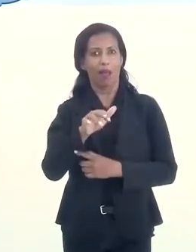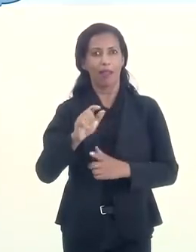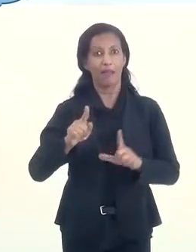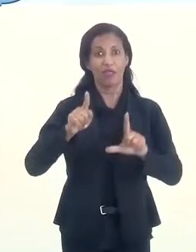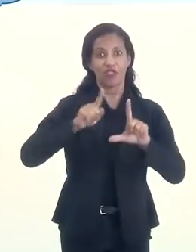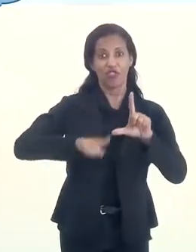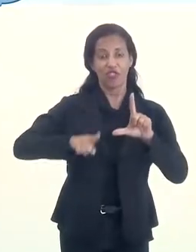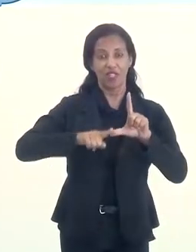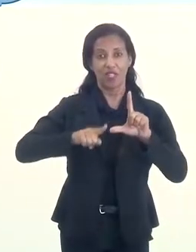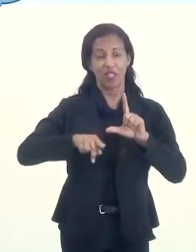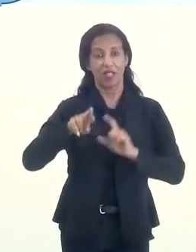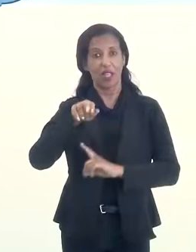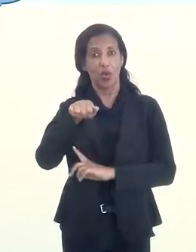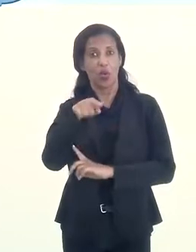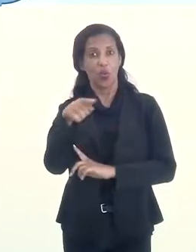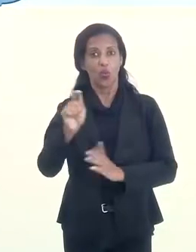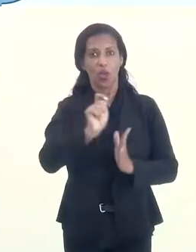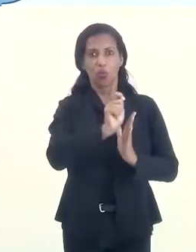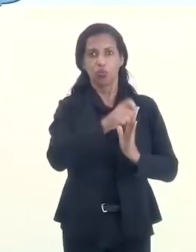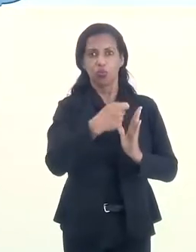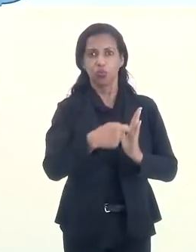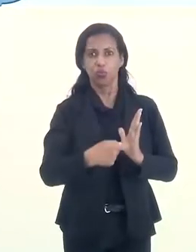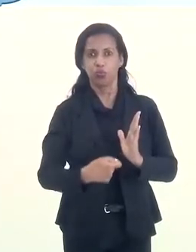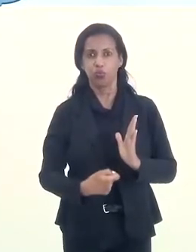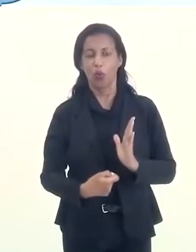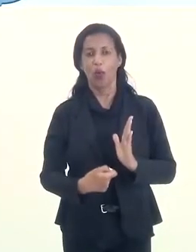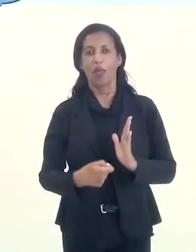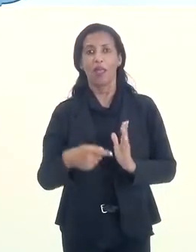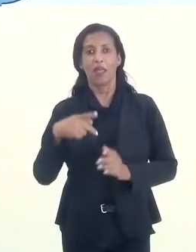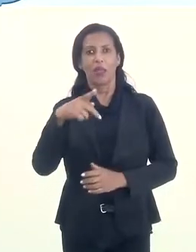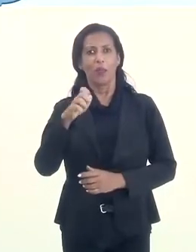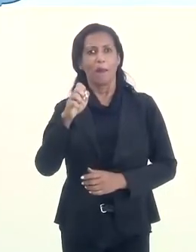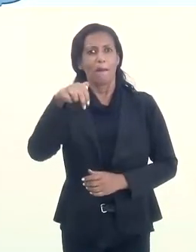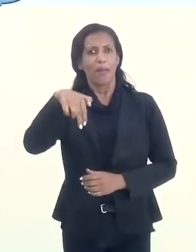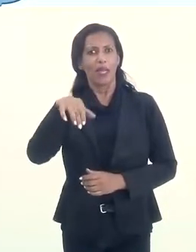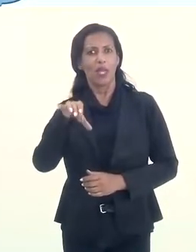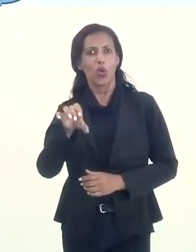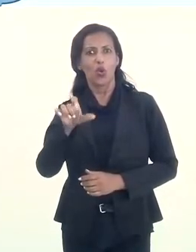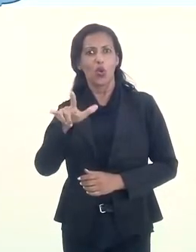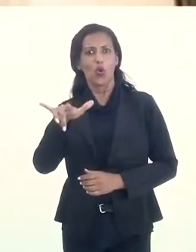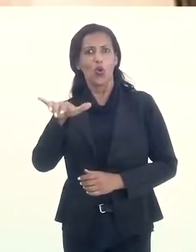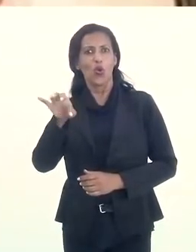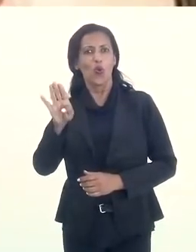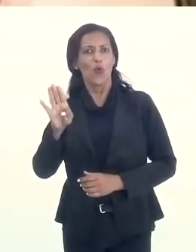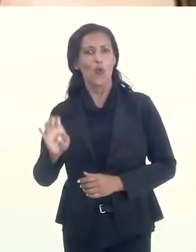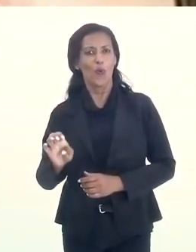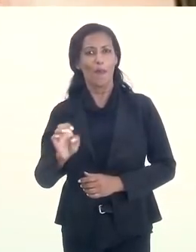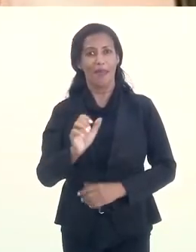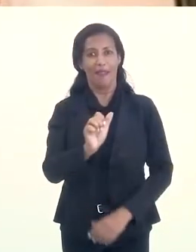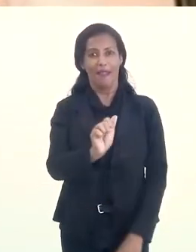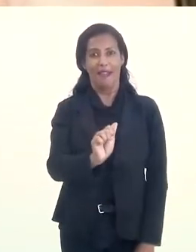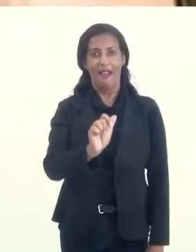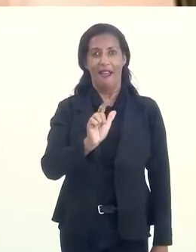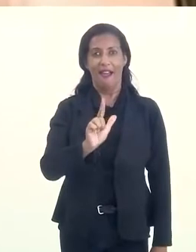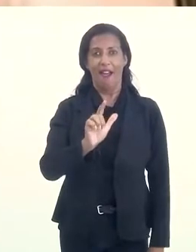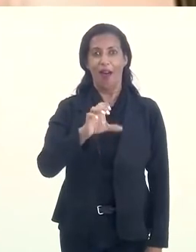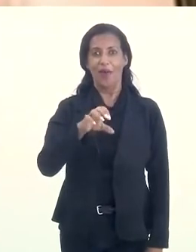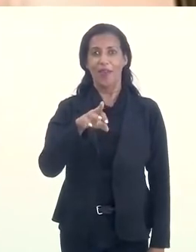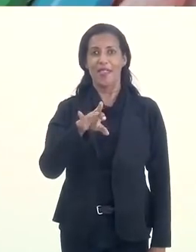Carioca de Letras, da União Brasileira de Escritores e do Pen Clube do Brasil, Alquimeno